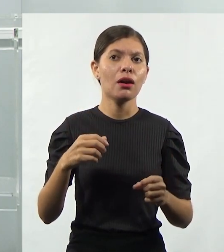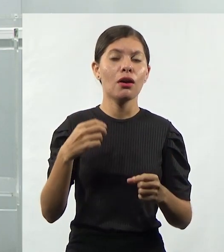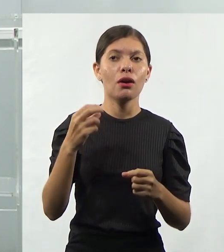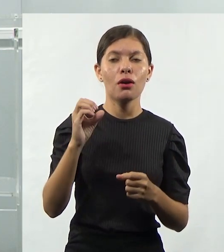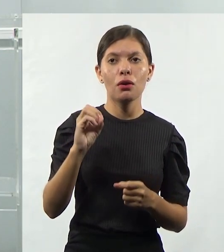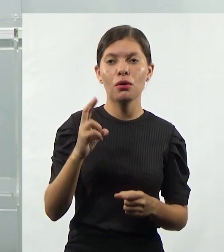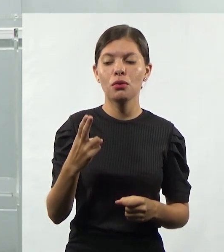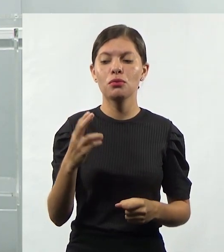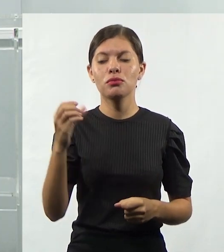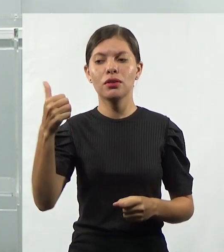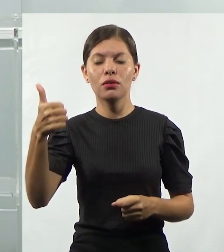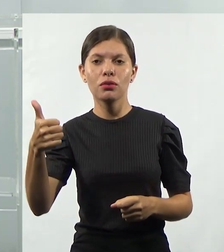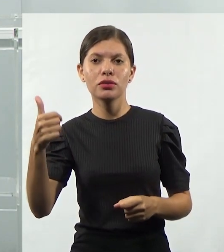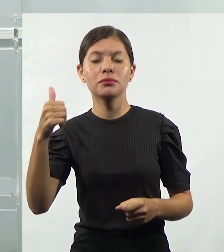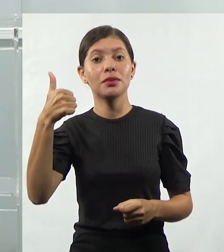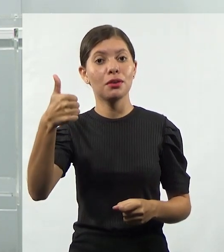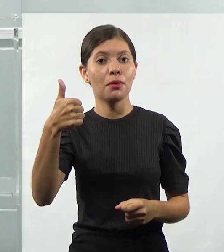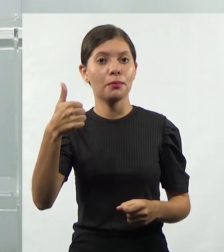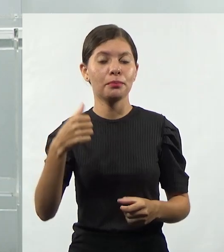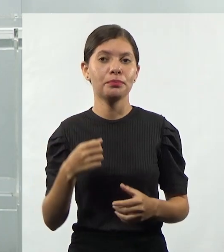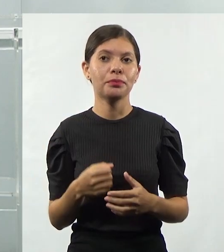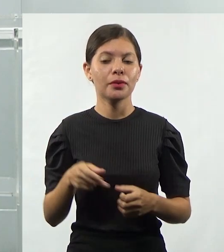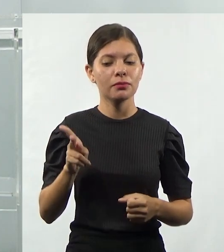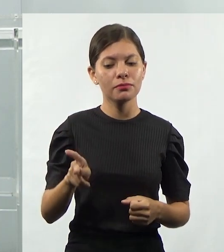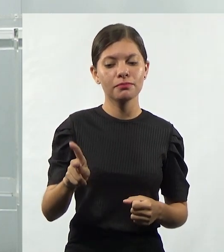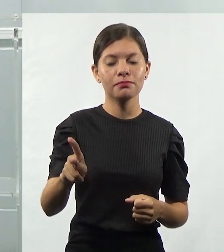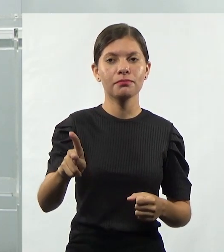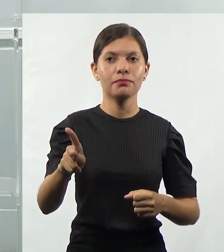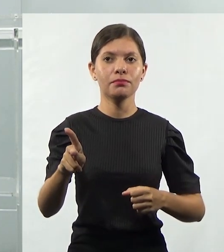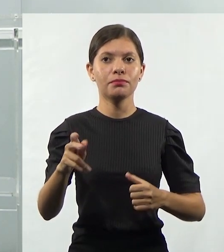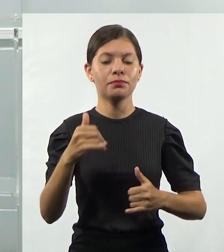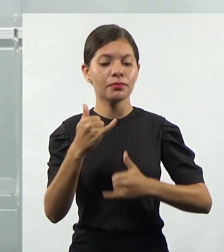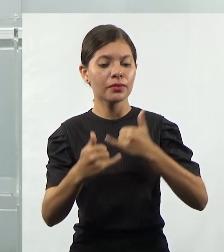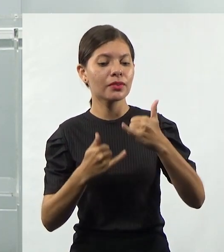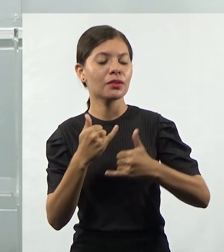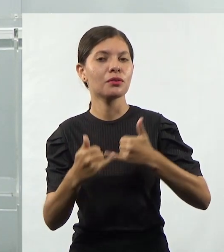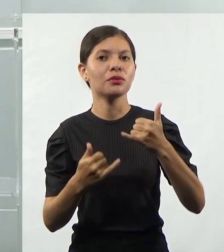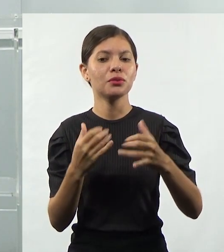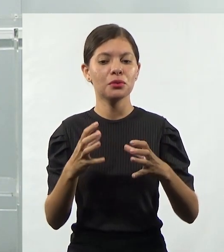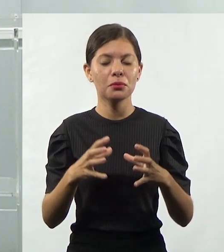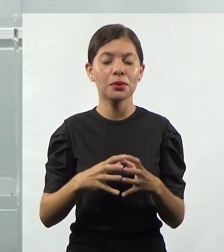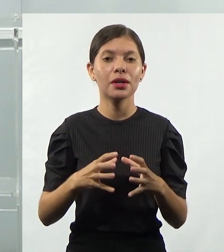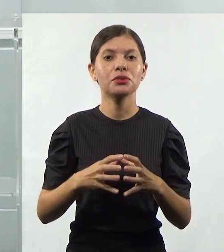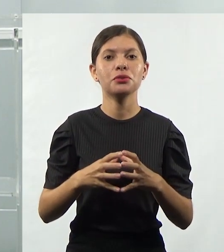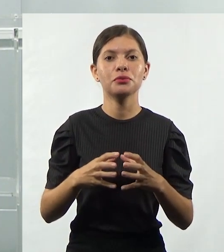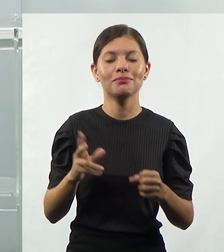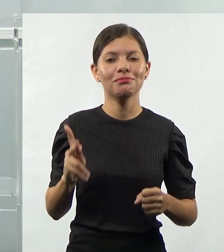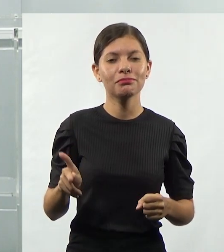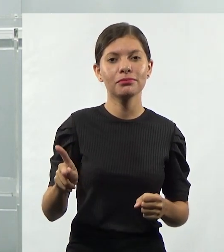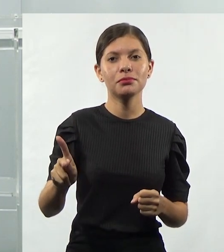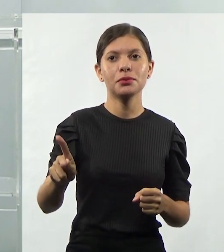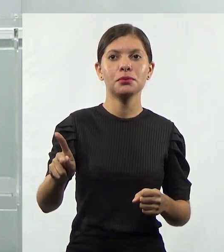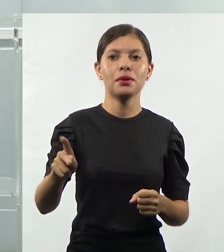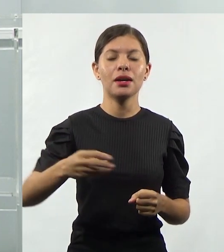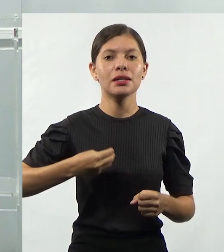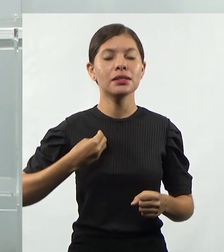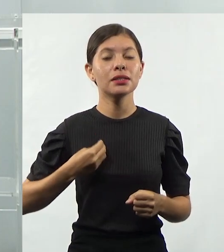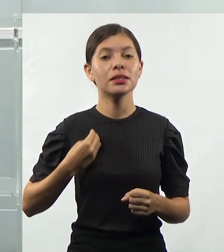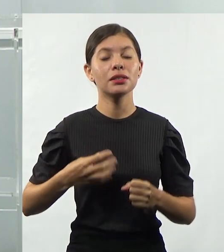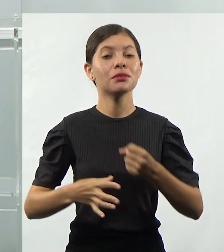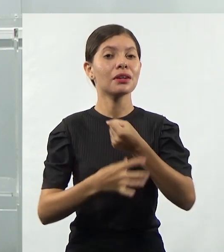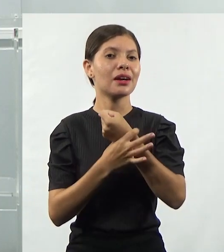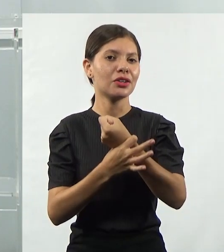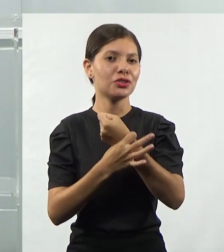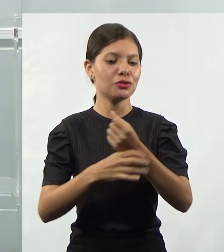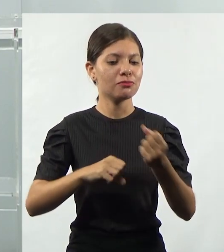Para a gente continuar permanecendo nesse jogo, né? Um jogo corporativo. Para que a gente possa continuar existindo e